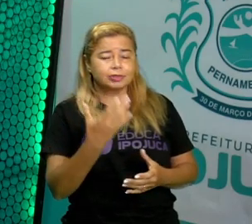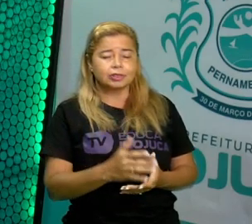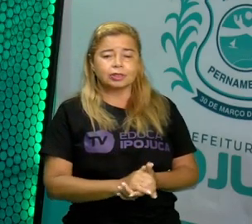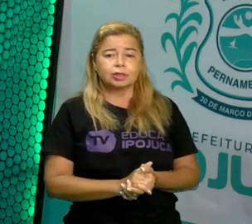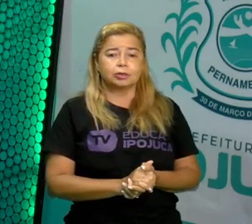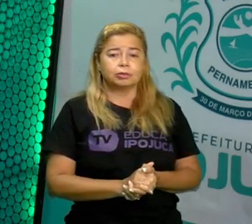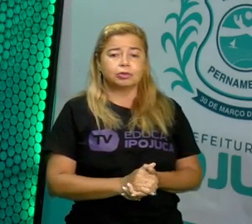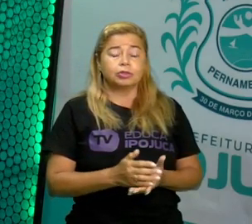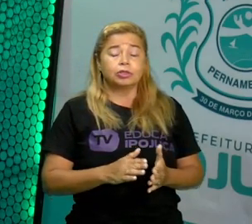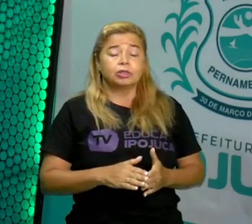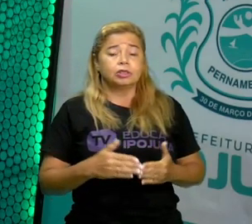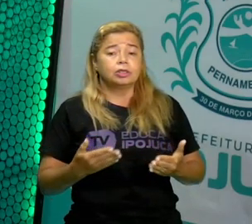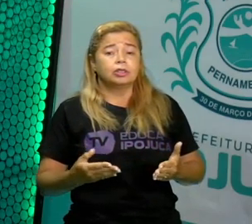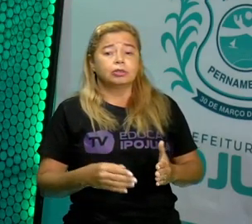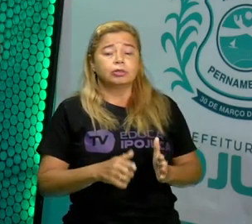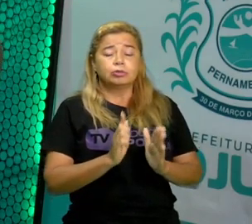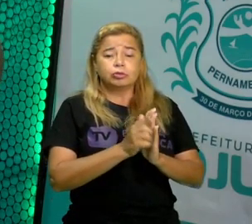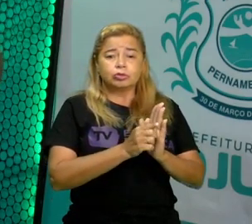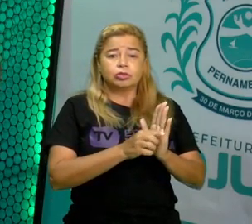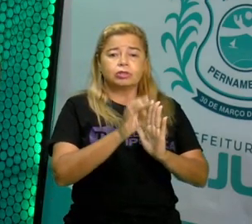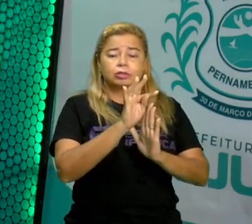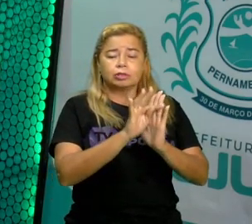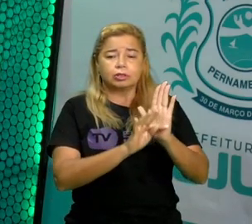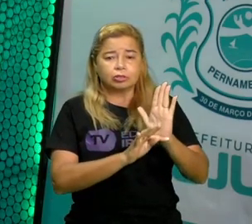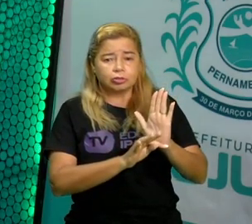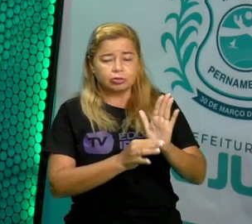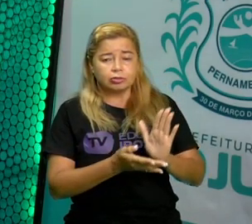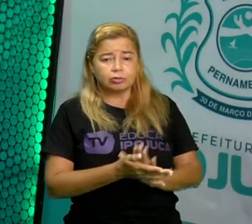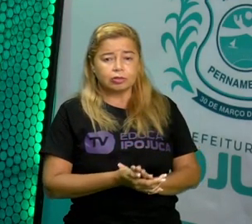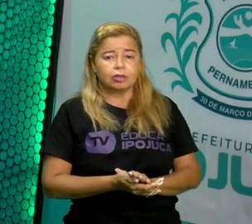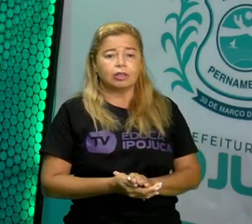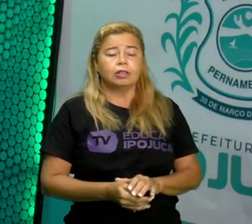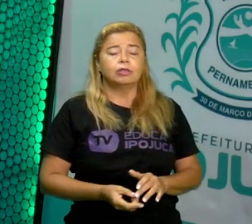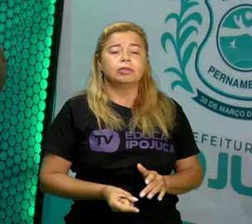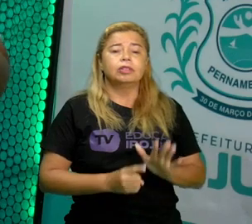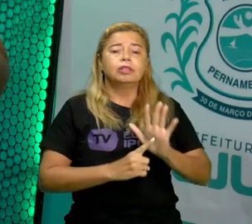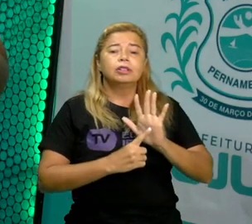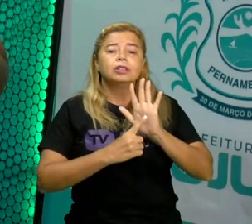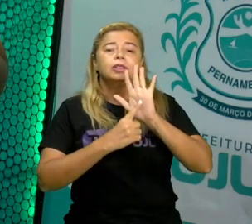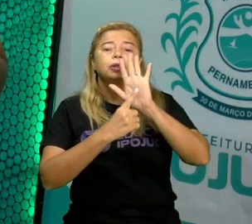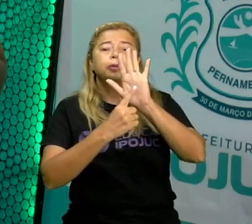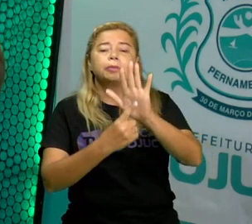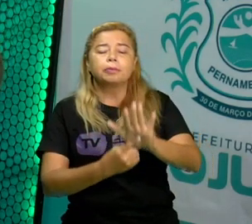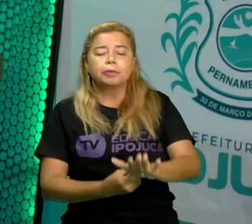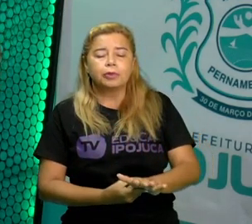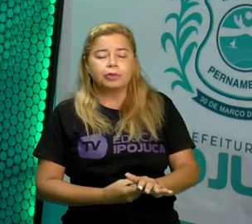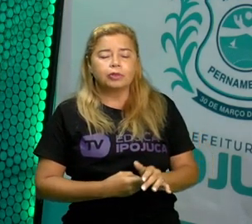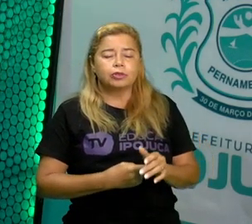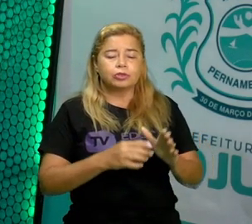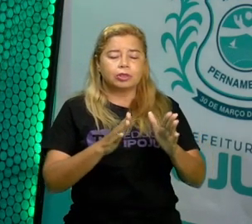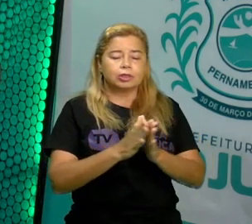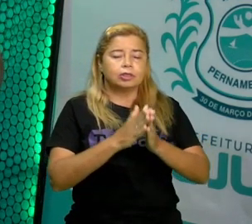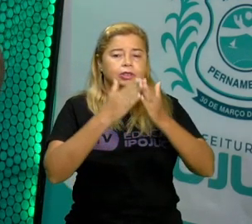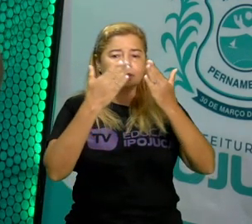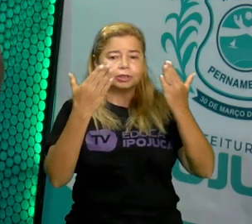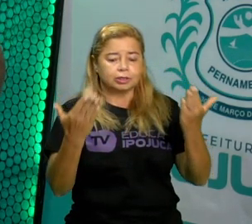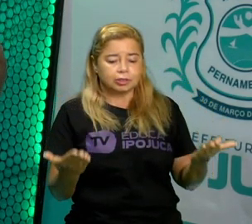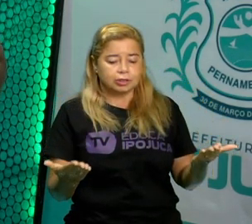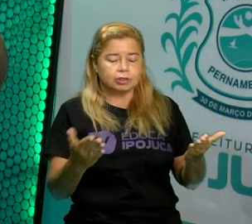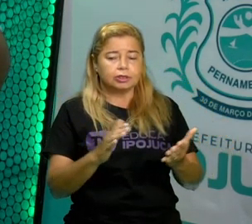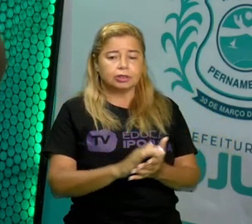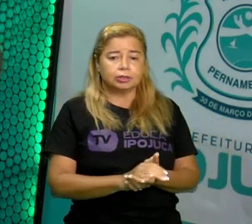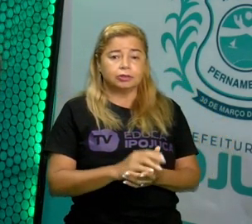texto, esse tipo de texto, geralmente sempre vem nos nossos livrinhos, sempre é